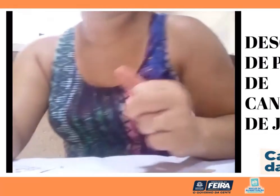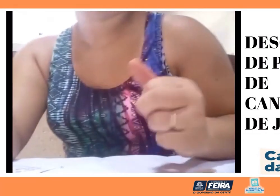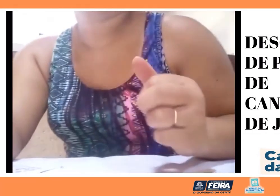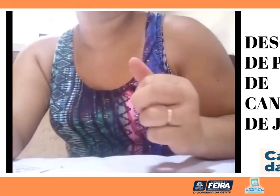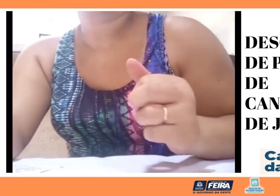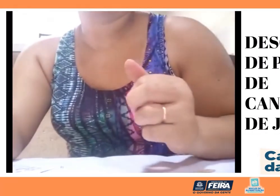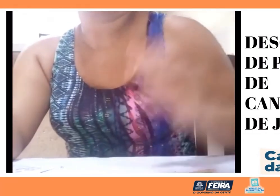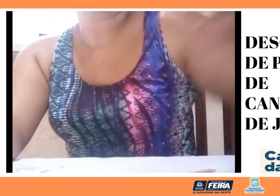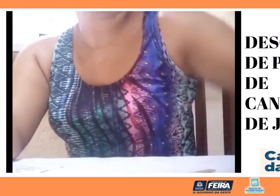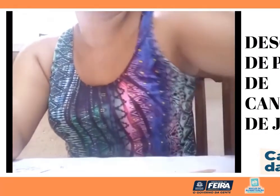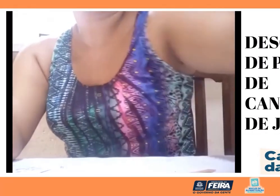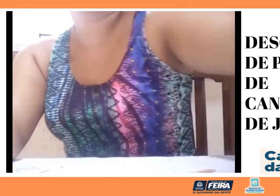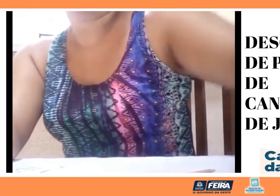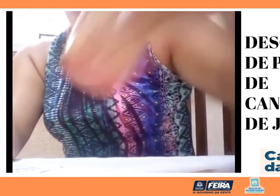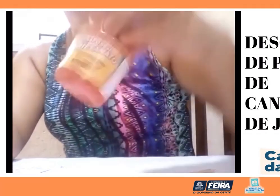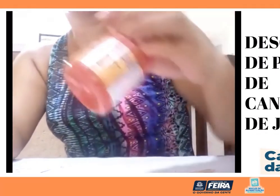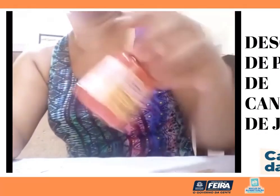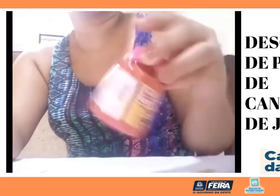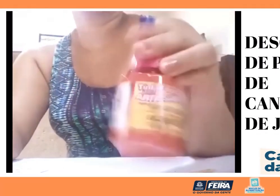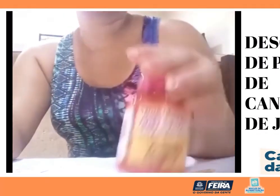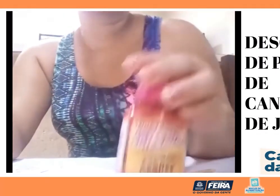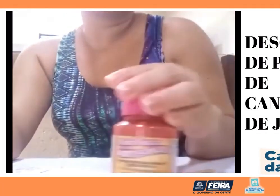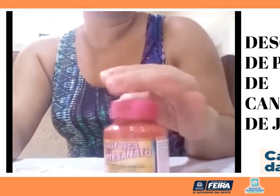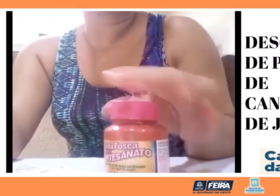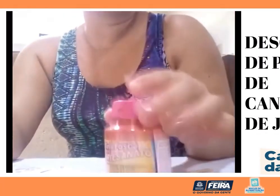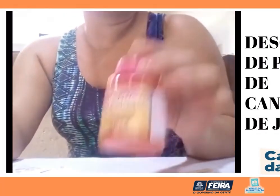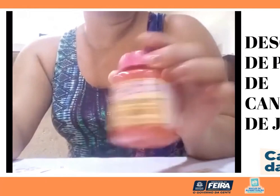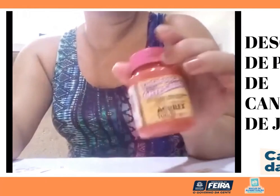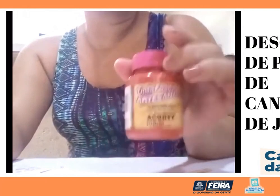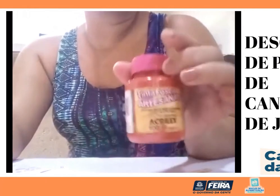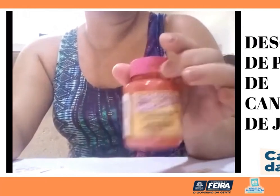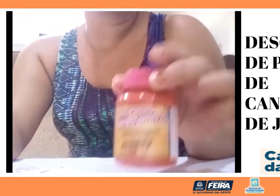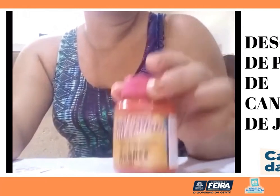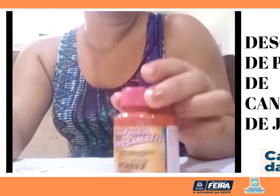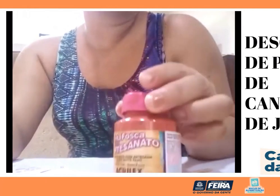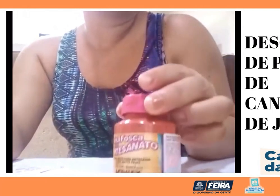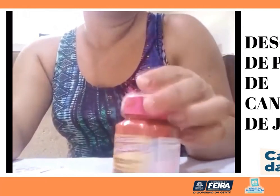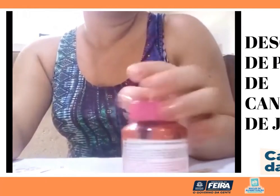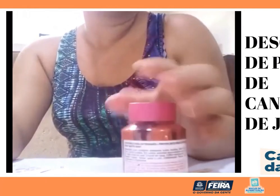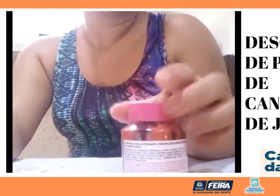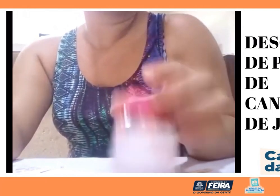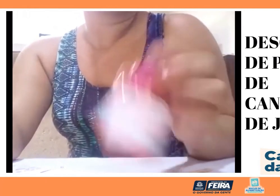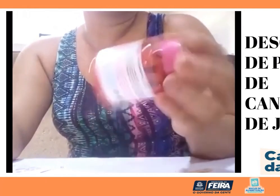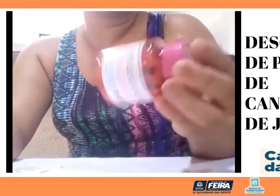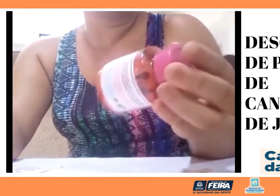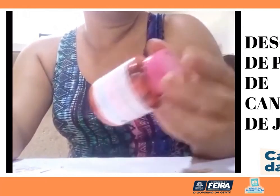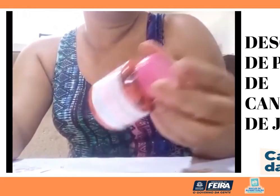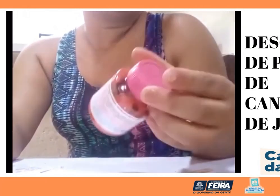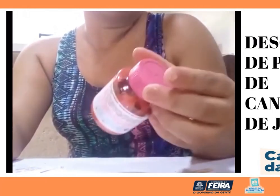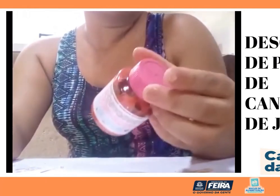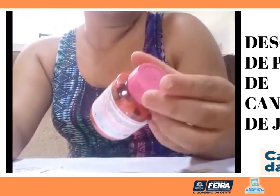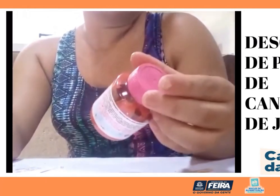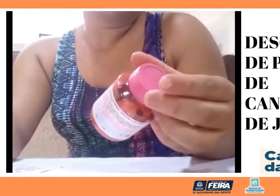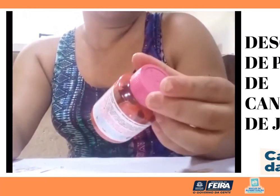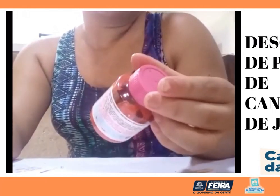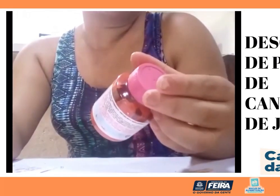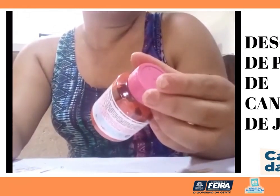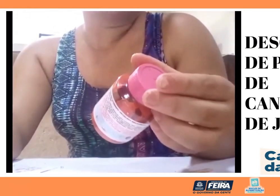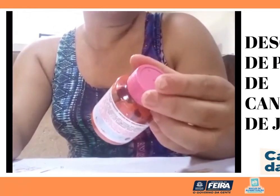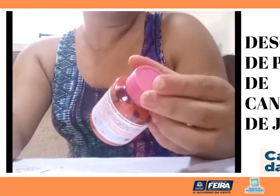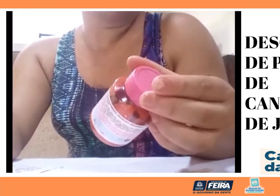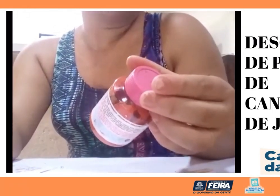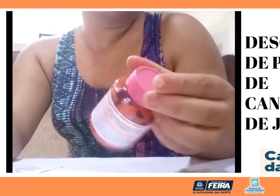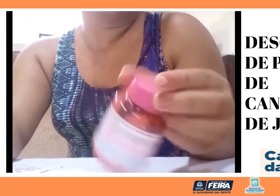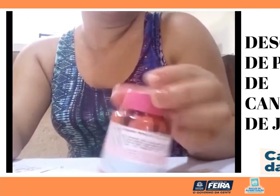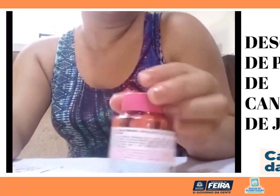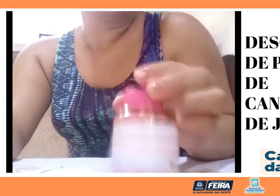e tinta. Aí, a tinta, você escolhe a tinta que você desejar. Pode ser dessa PVA,